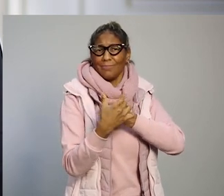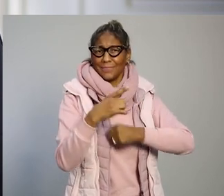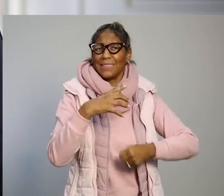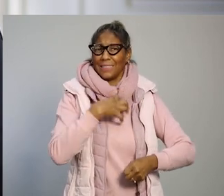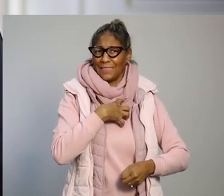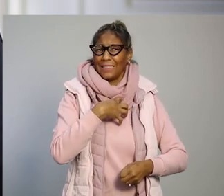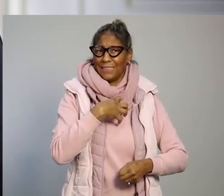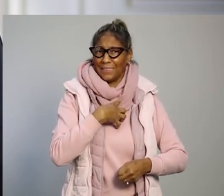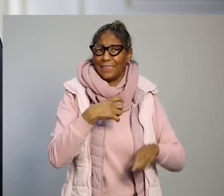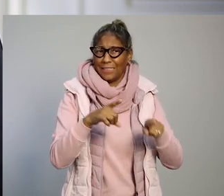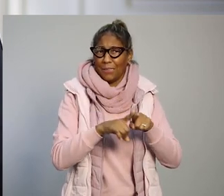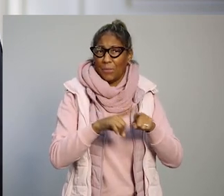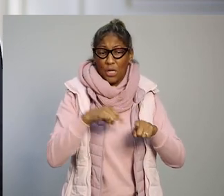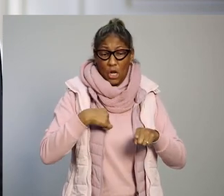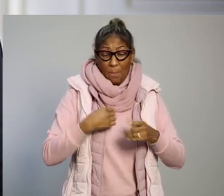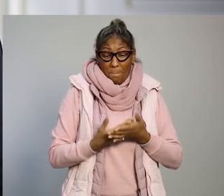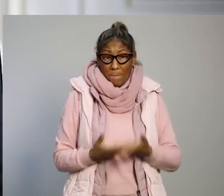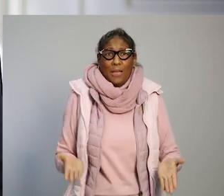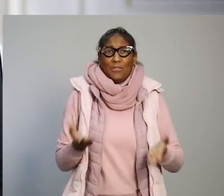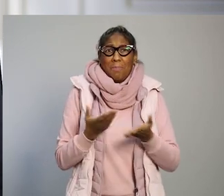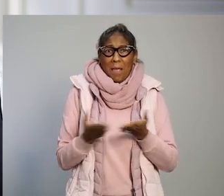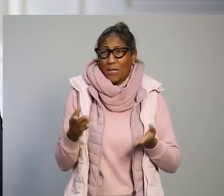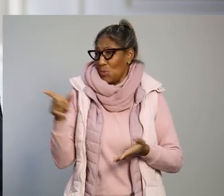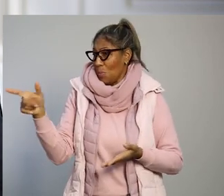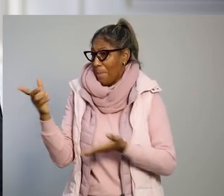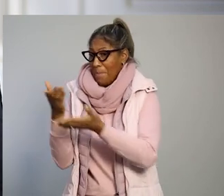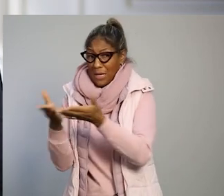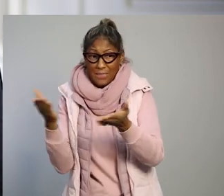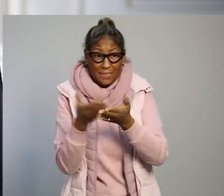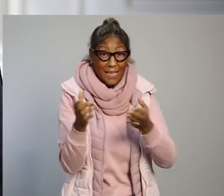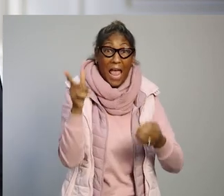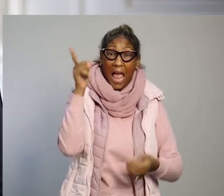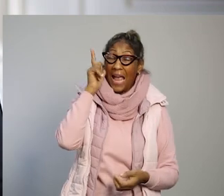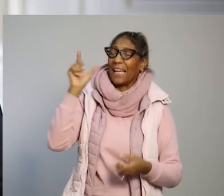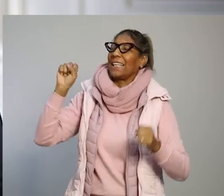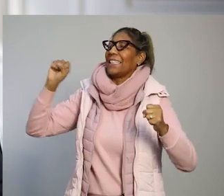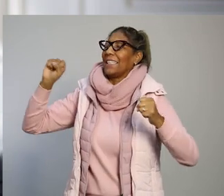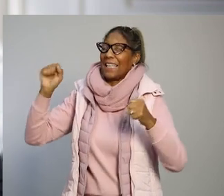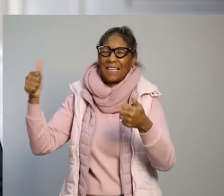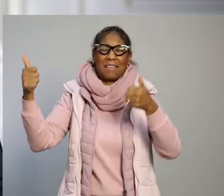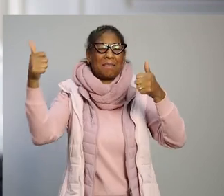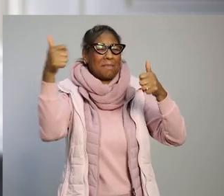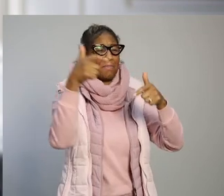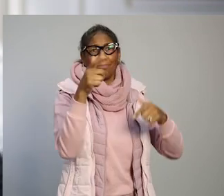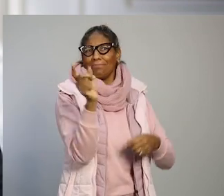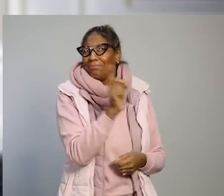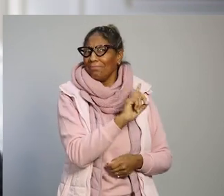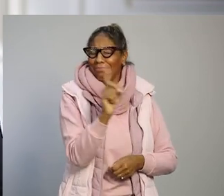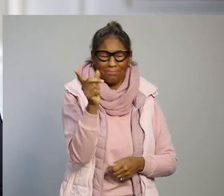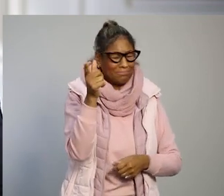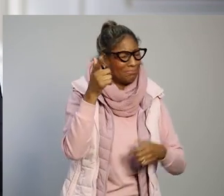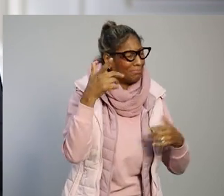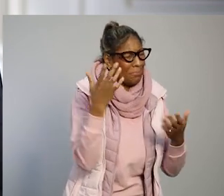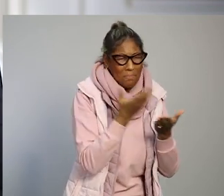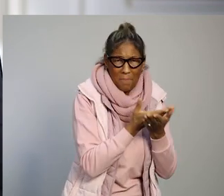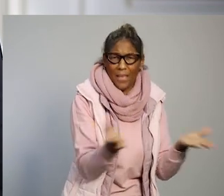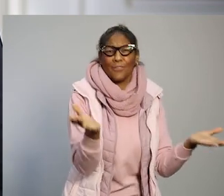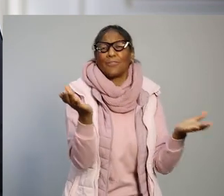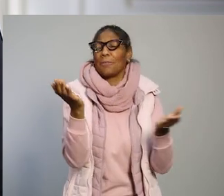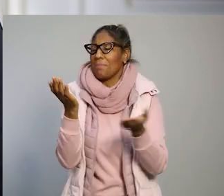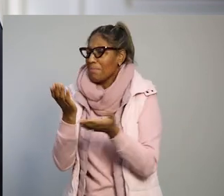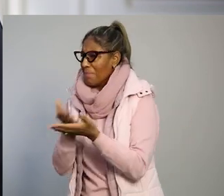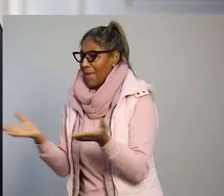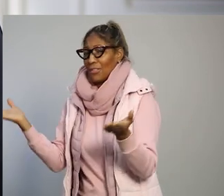seus propósitos. Todos nós perdemos algo. Não há vitoriosos e não há glória possível em meio a